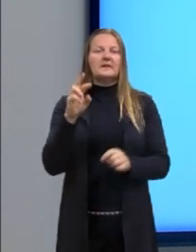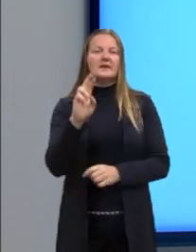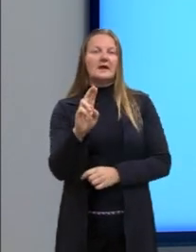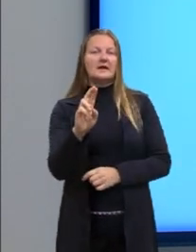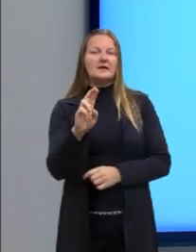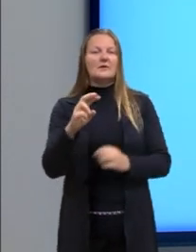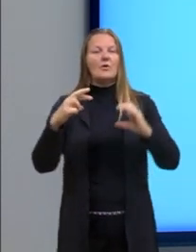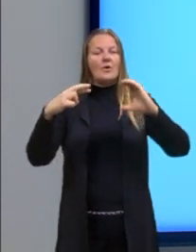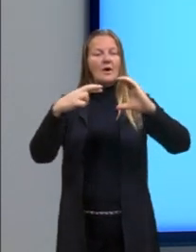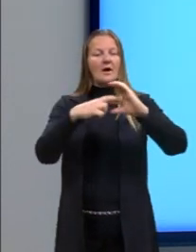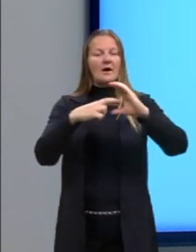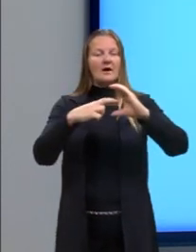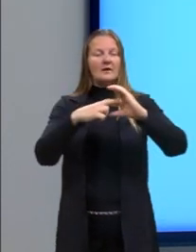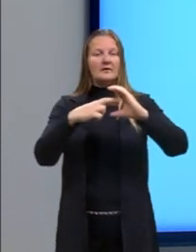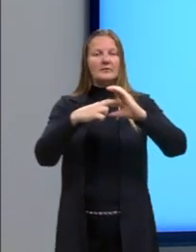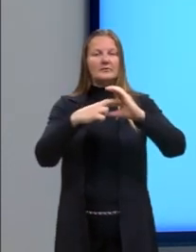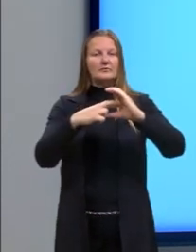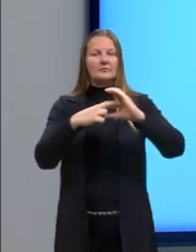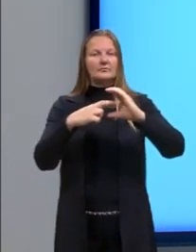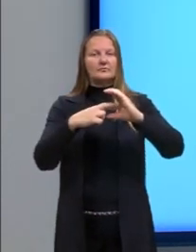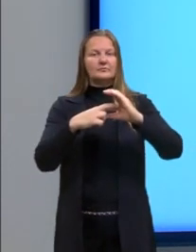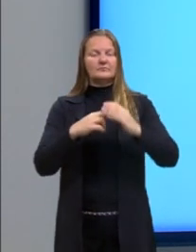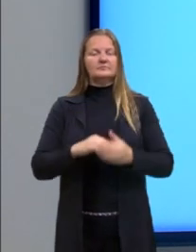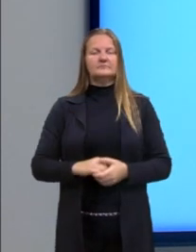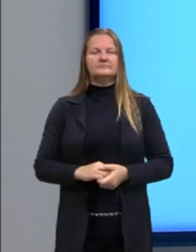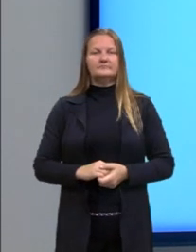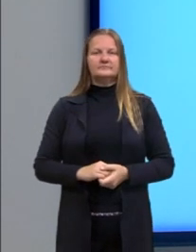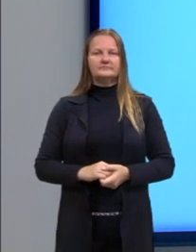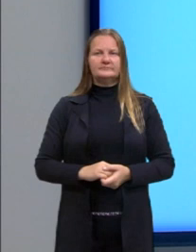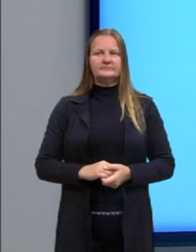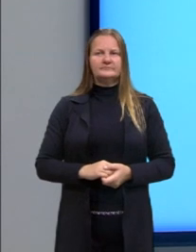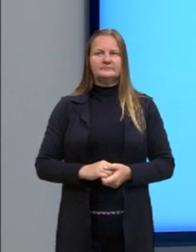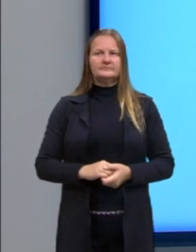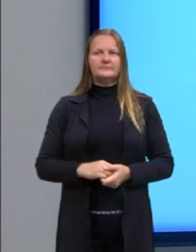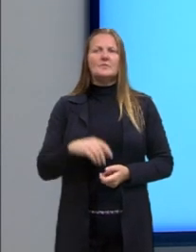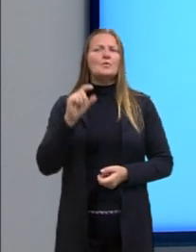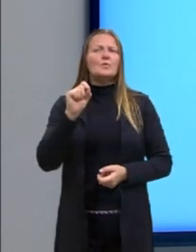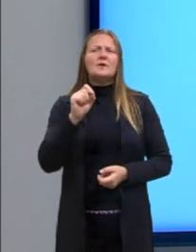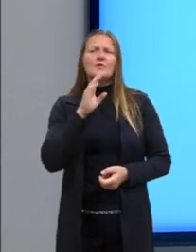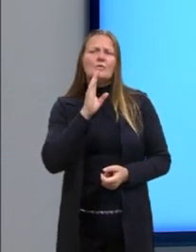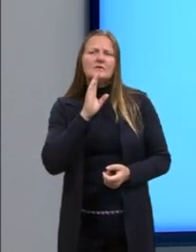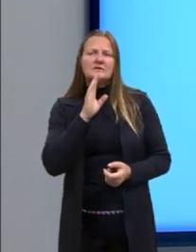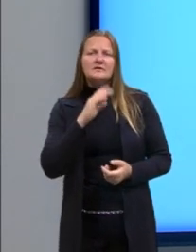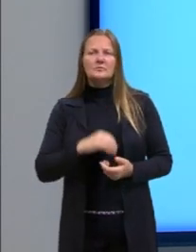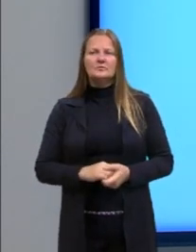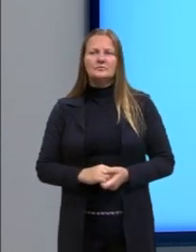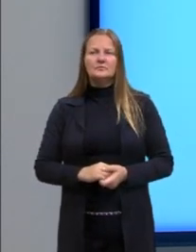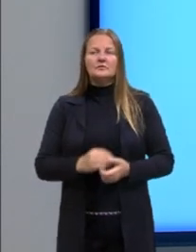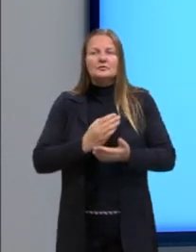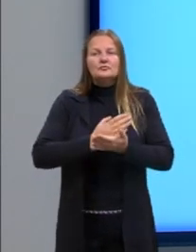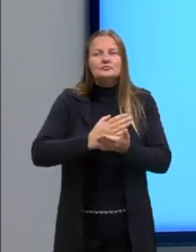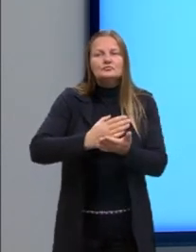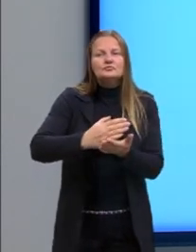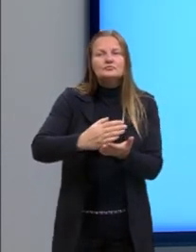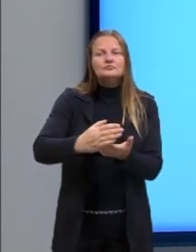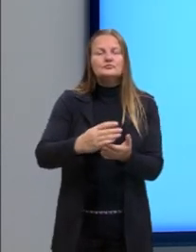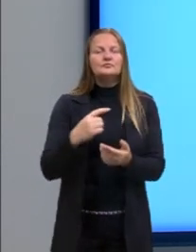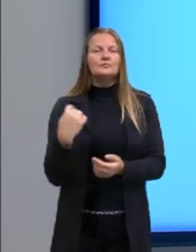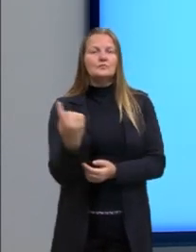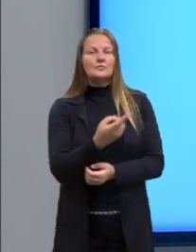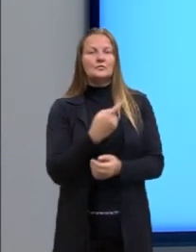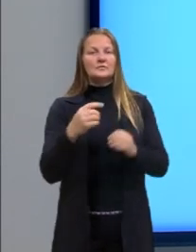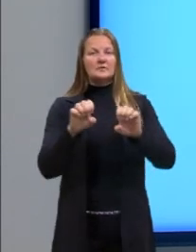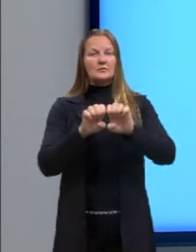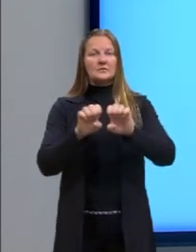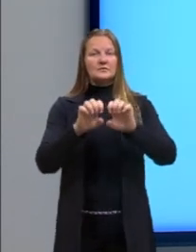é o raio, né? A medida do raio. O que nós conhecemos, então, a partir dessa equação